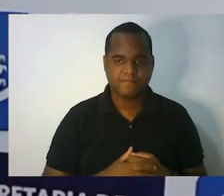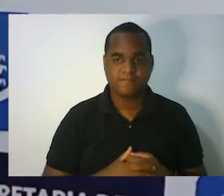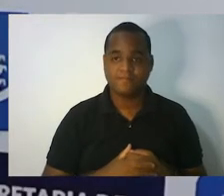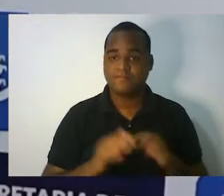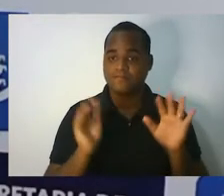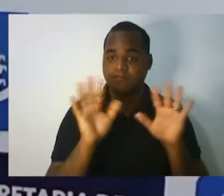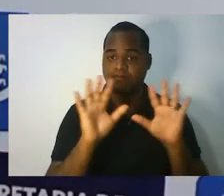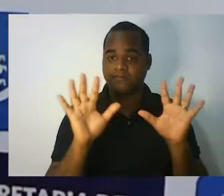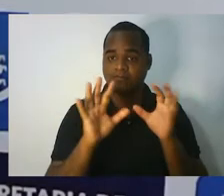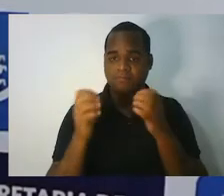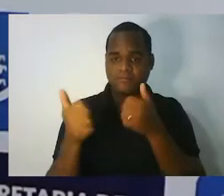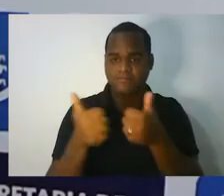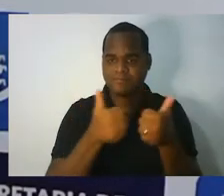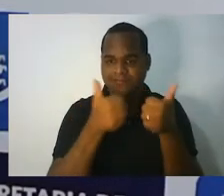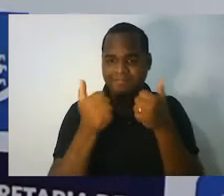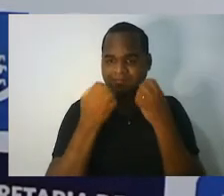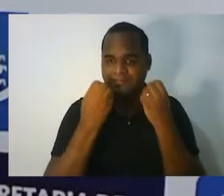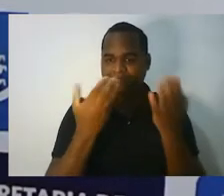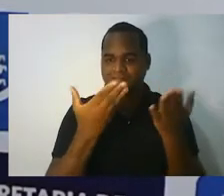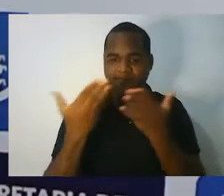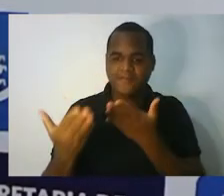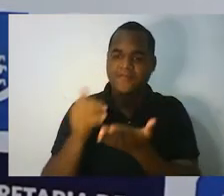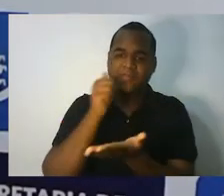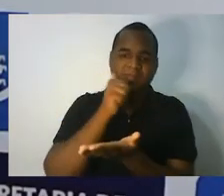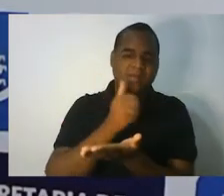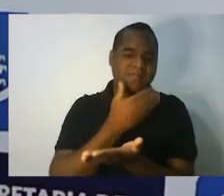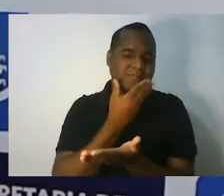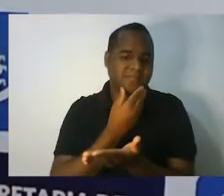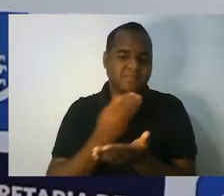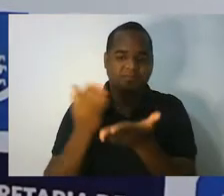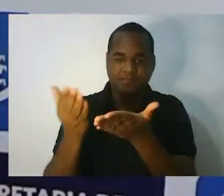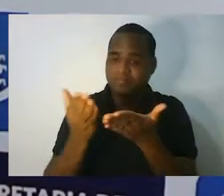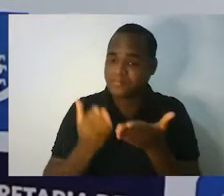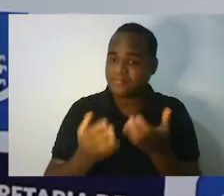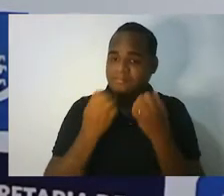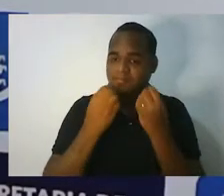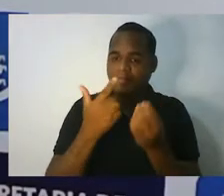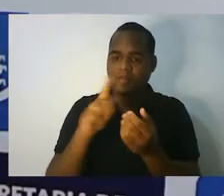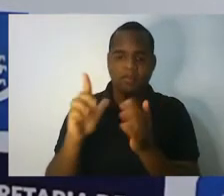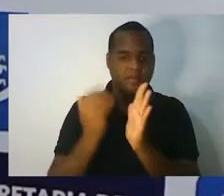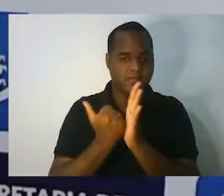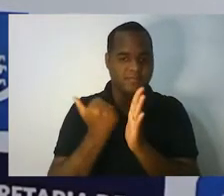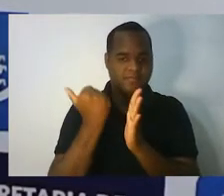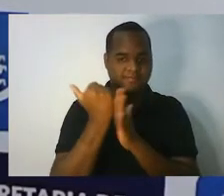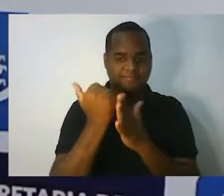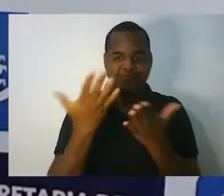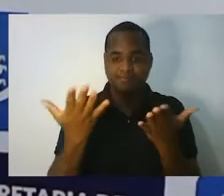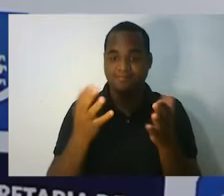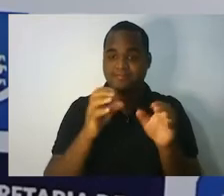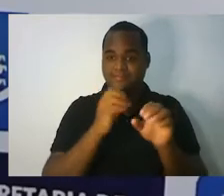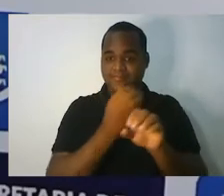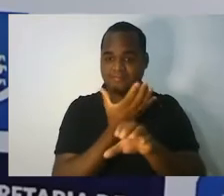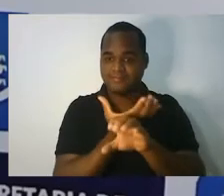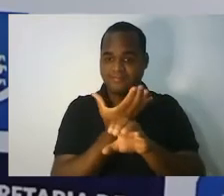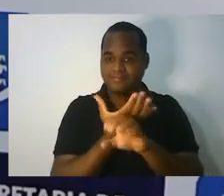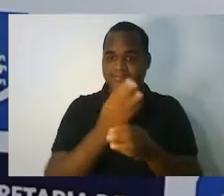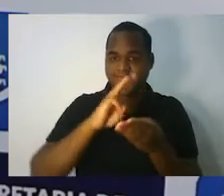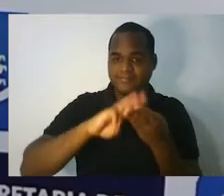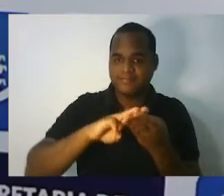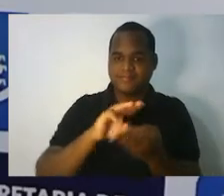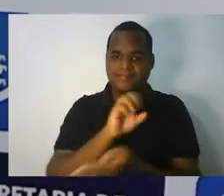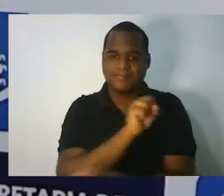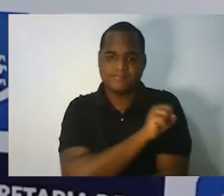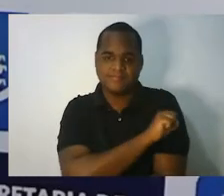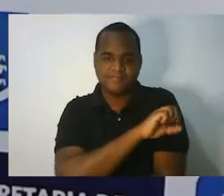Olá, sejam bem-vindos, sejam bem-vindas a mais uma aula de matemática para o oitavo